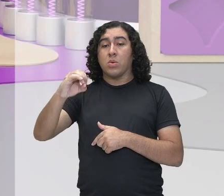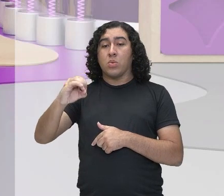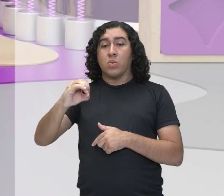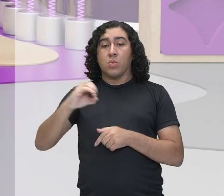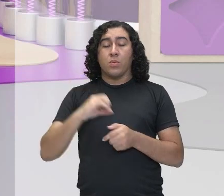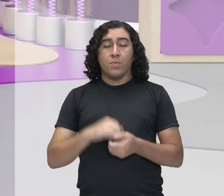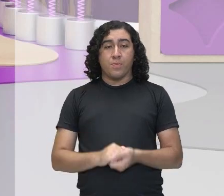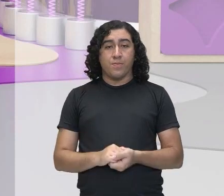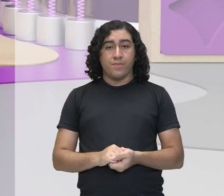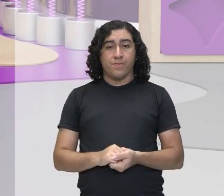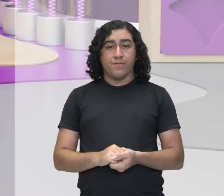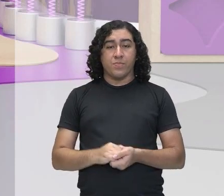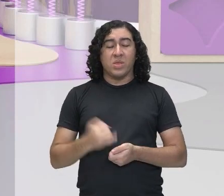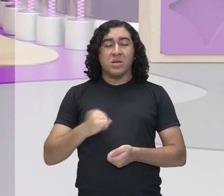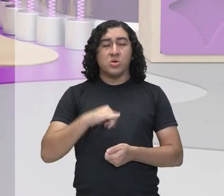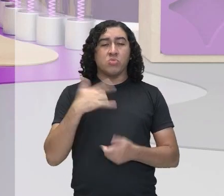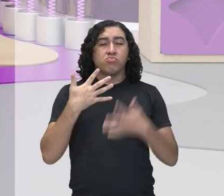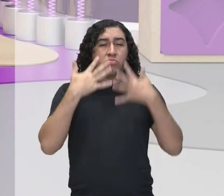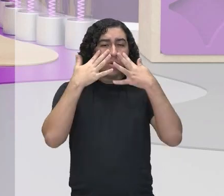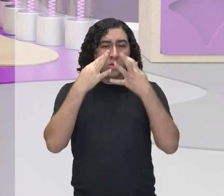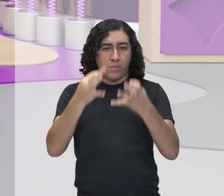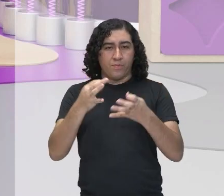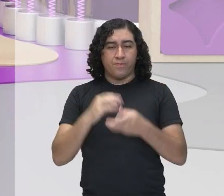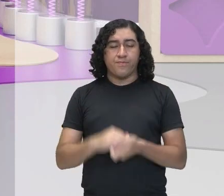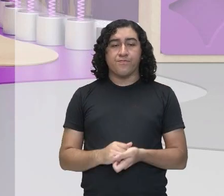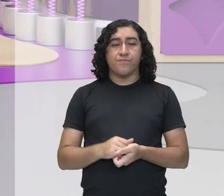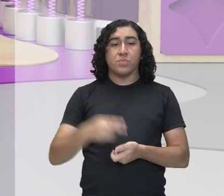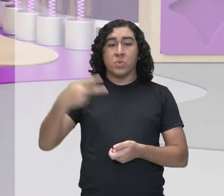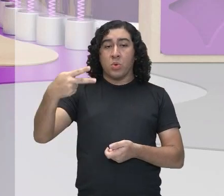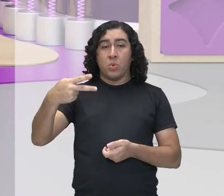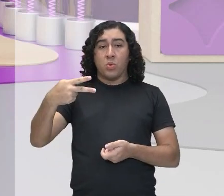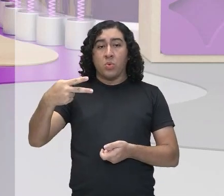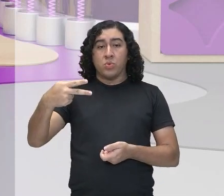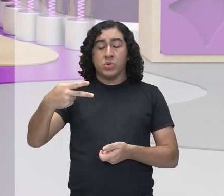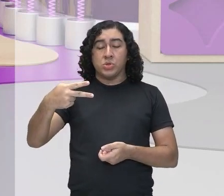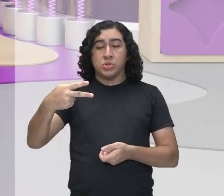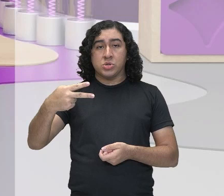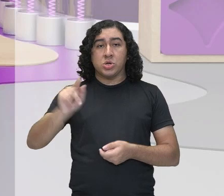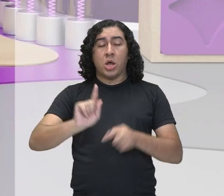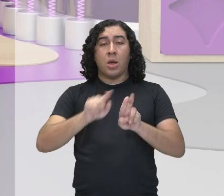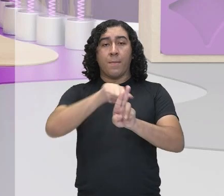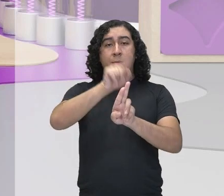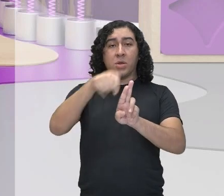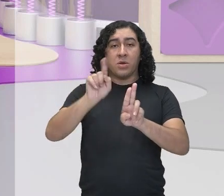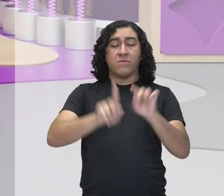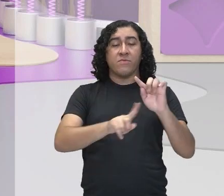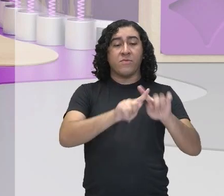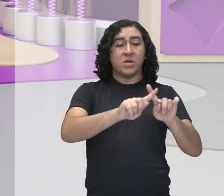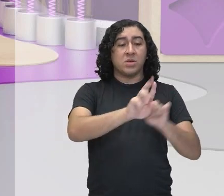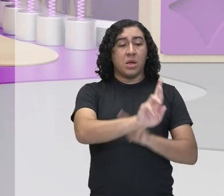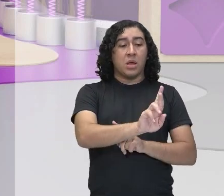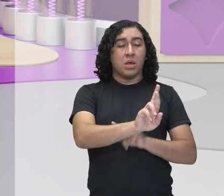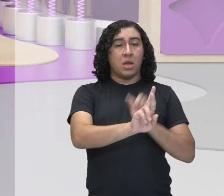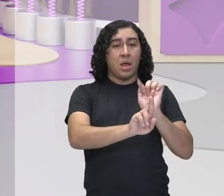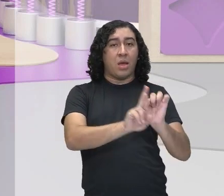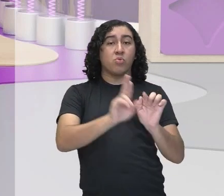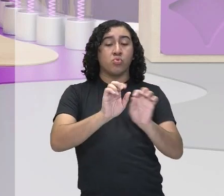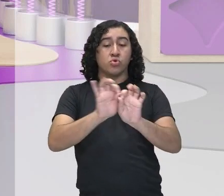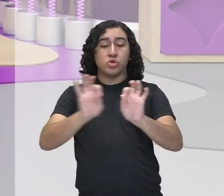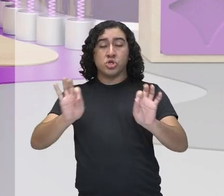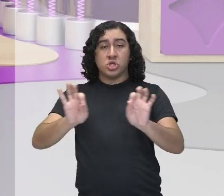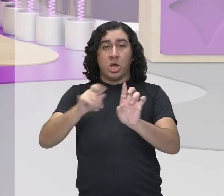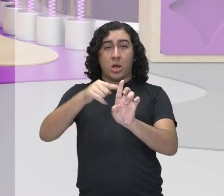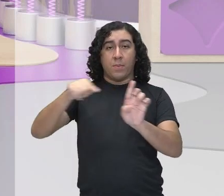prestarmos atenção, dois R's ali, Dois π vezes R. O que que é duas vezes o R? É o próprio diâmetro, né?